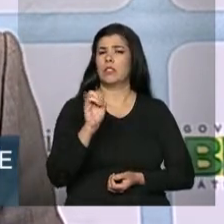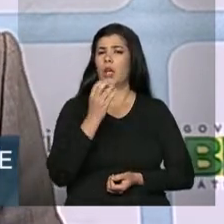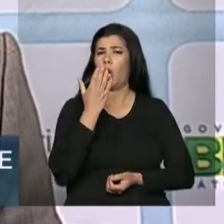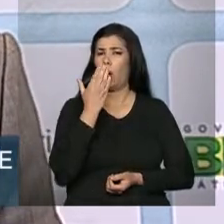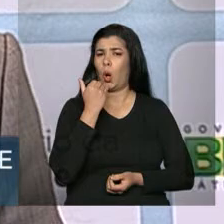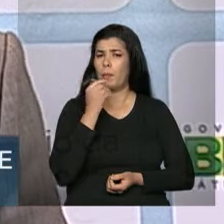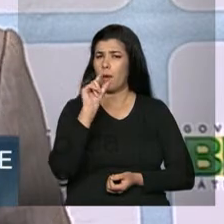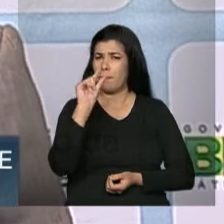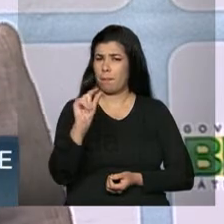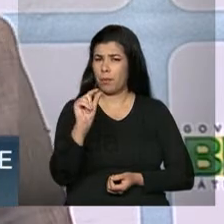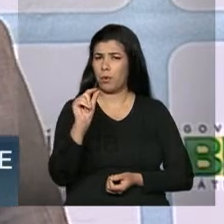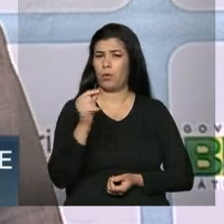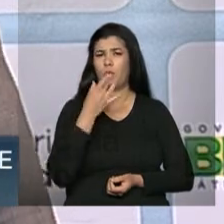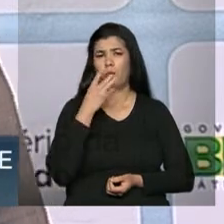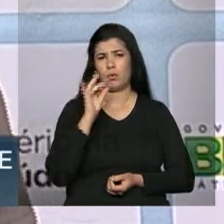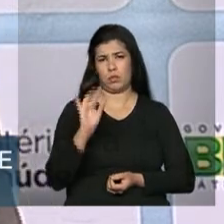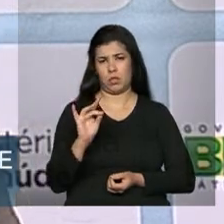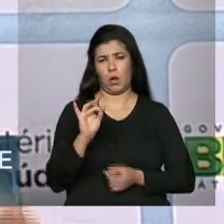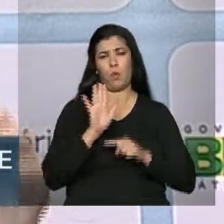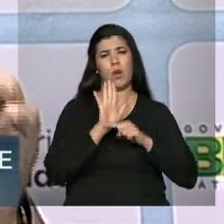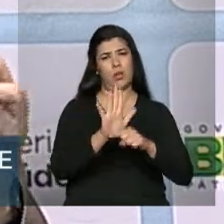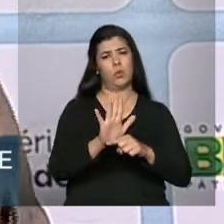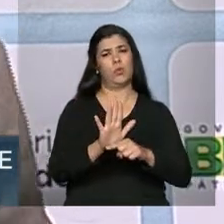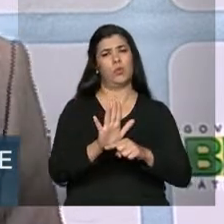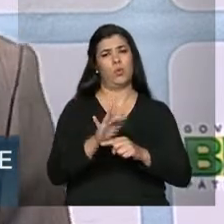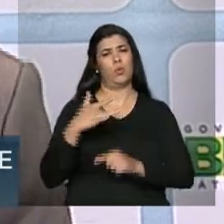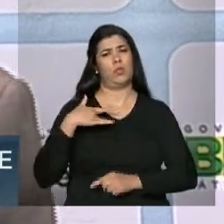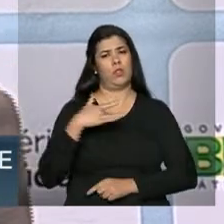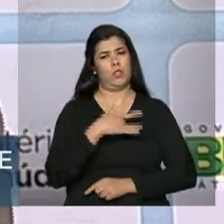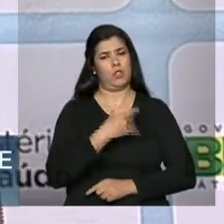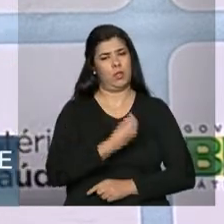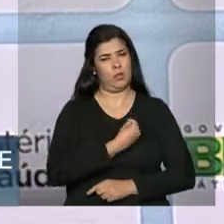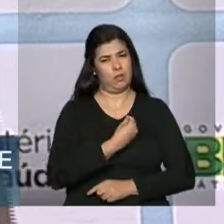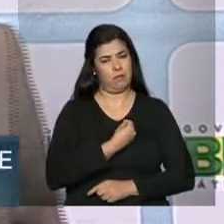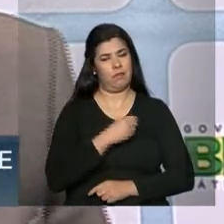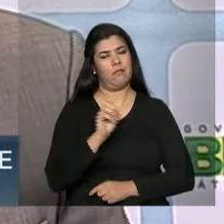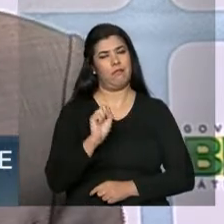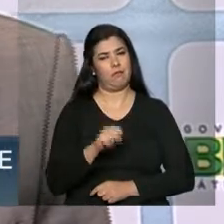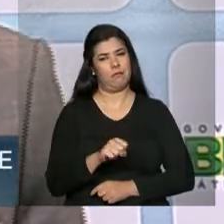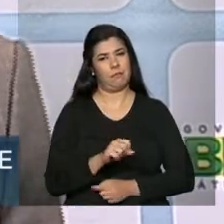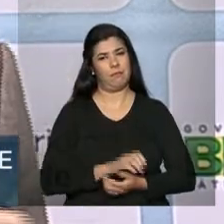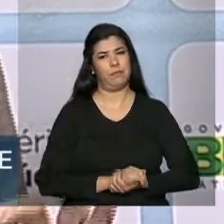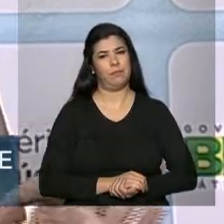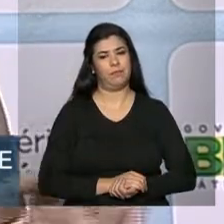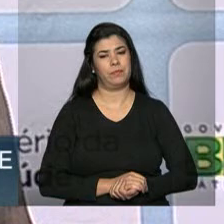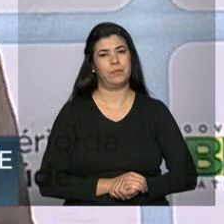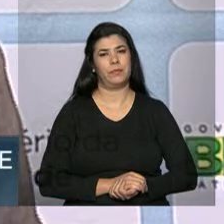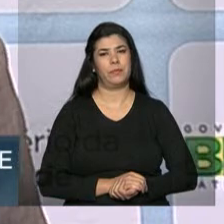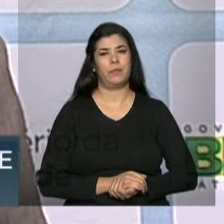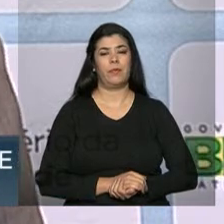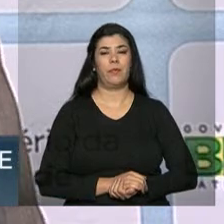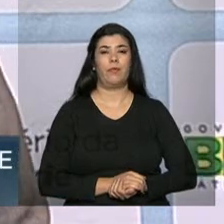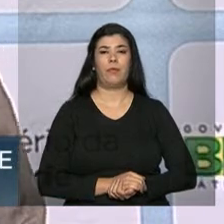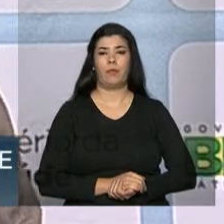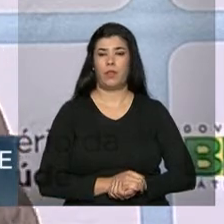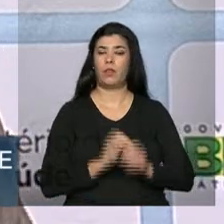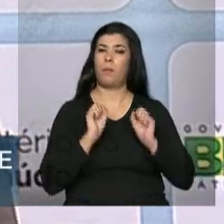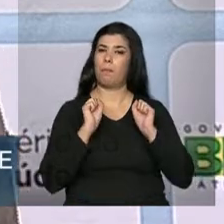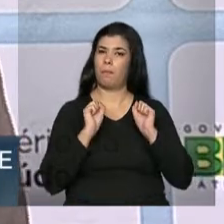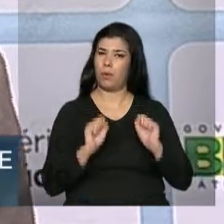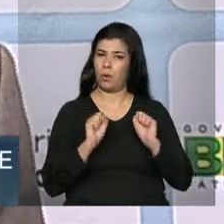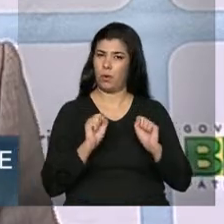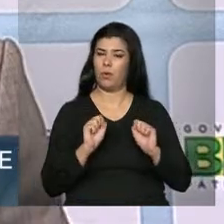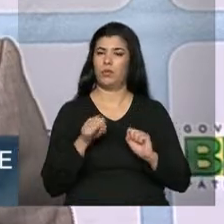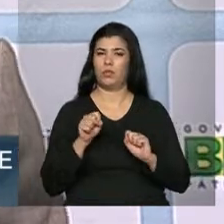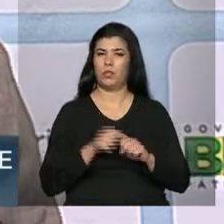salvar vidas? Comer menos sal, salva... Desculpa. Comer, tem um trava-língua. Pode salvar